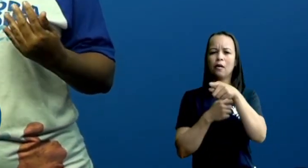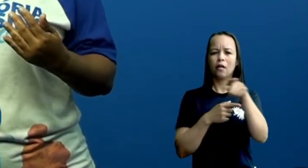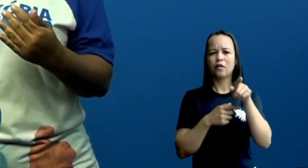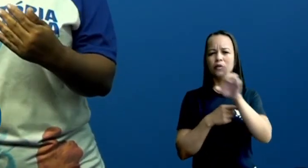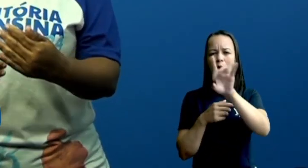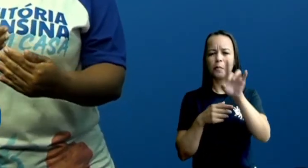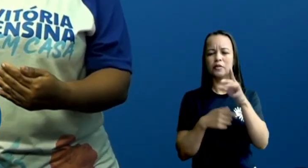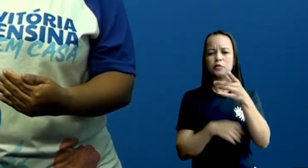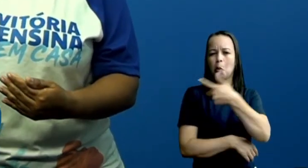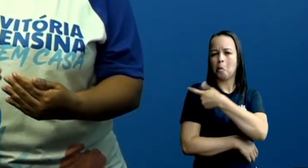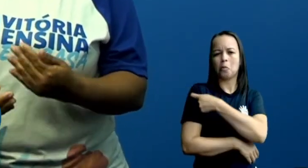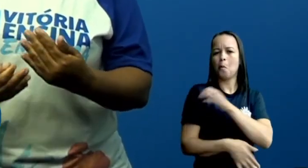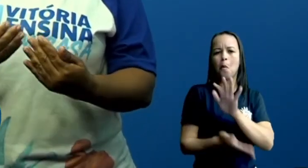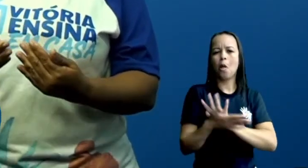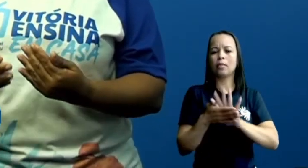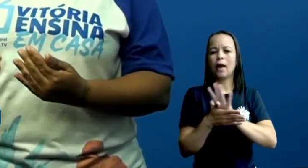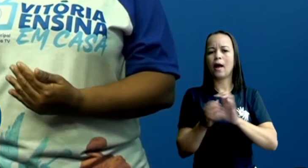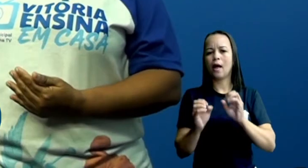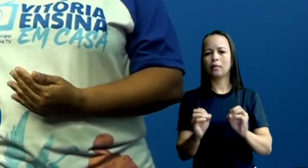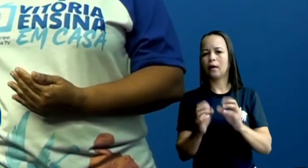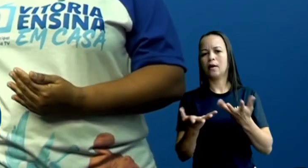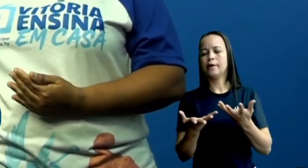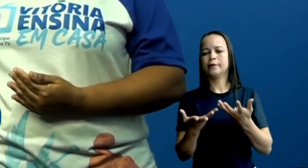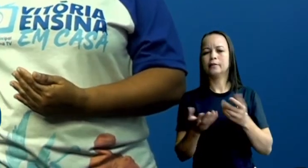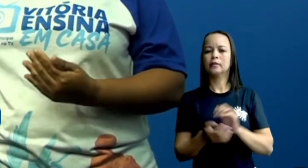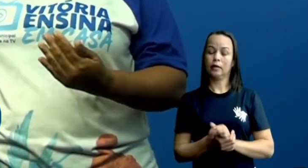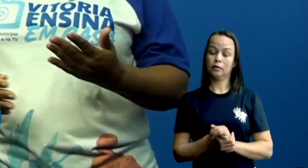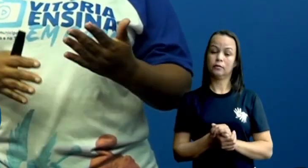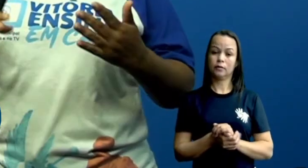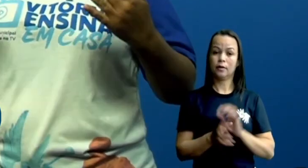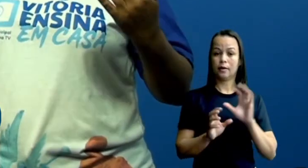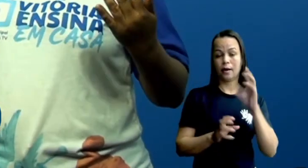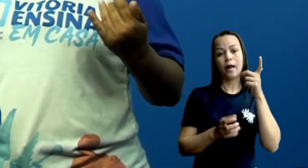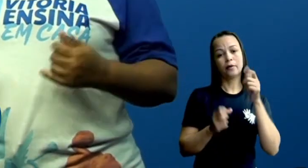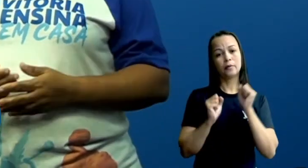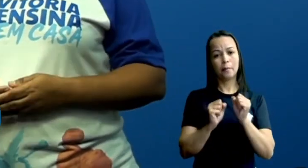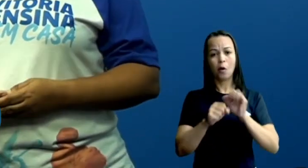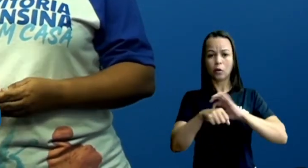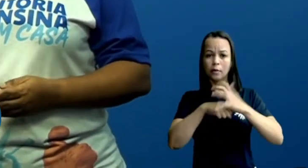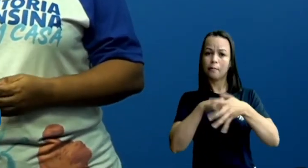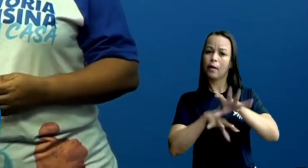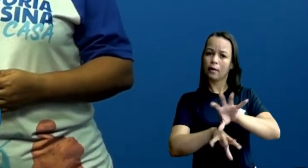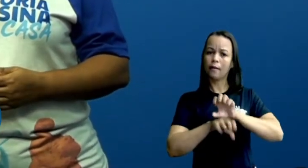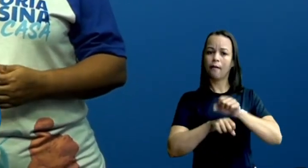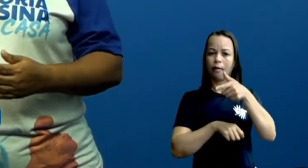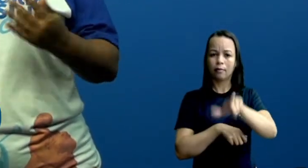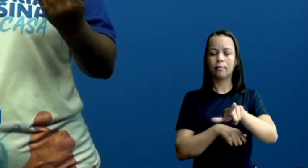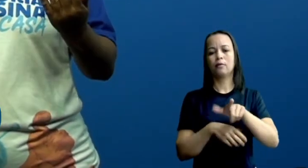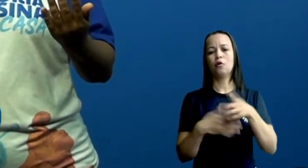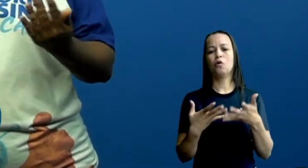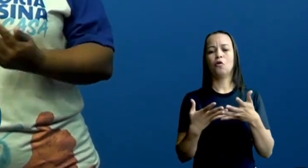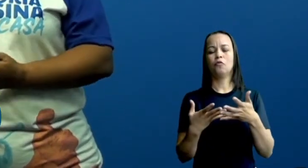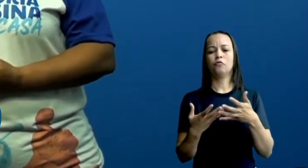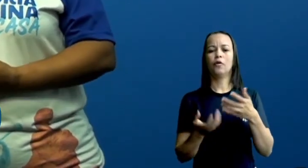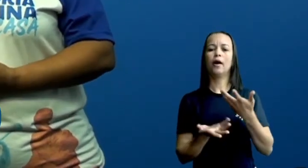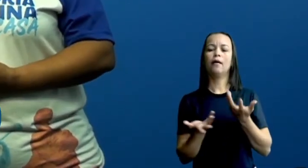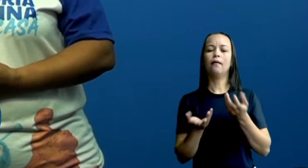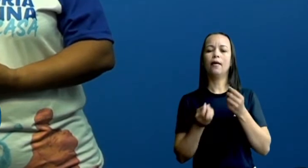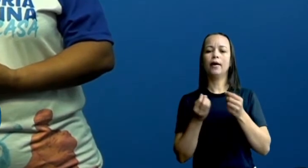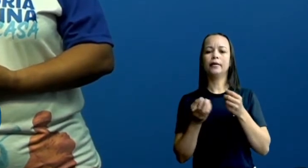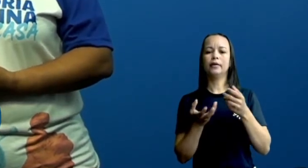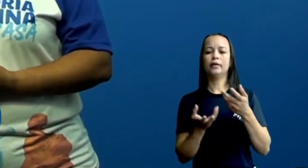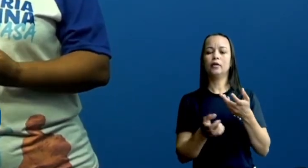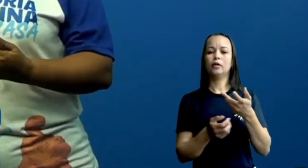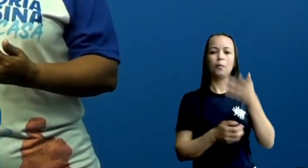tomou, porque a gente pode vir ter, claro, de uma forma mais leve. E quem não tomou? E aí alguém pode vir a